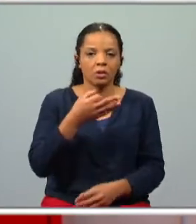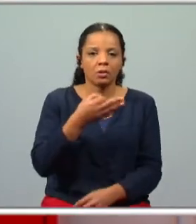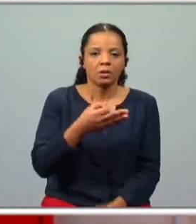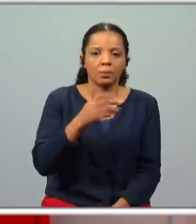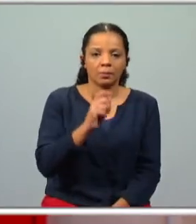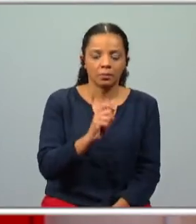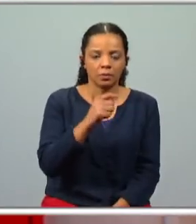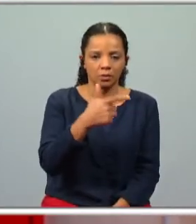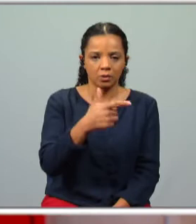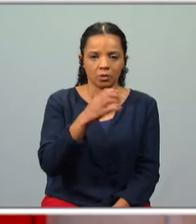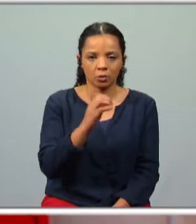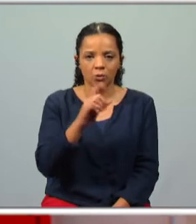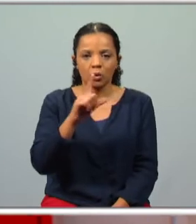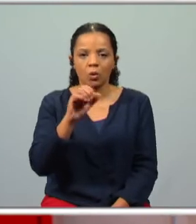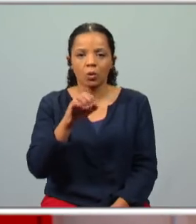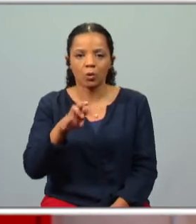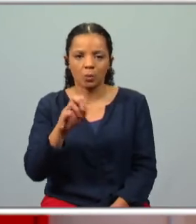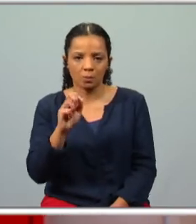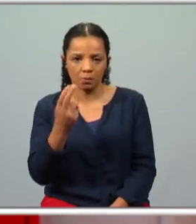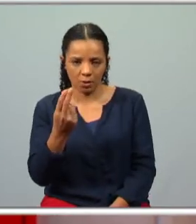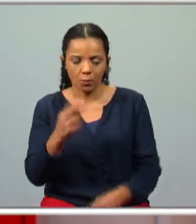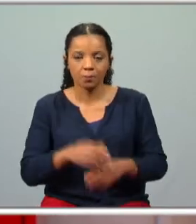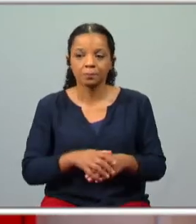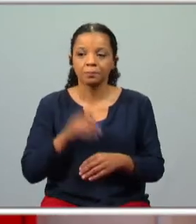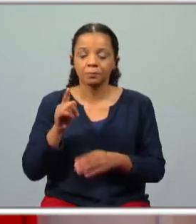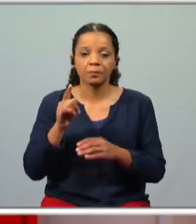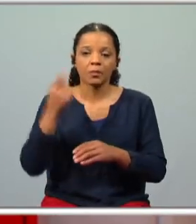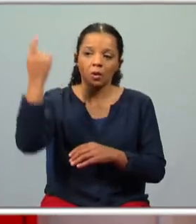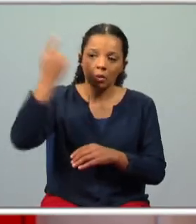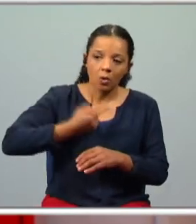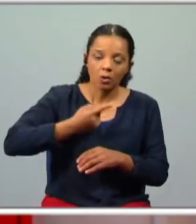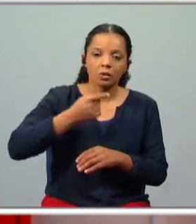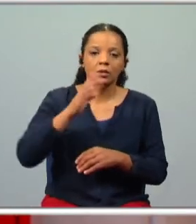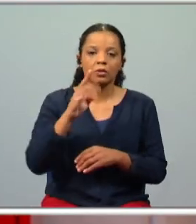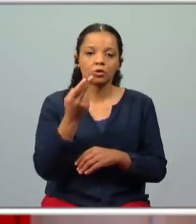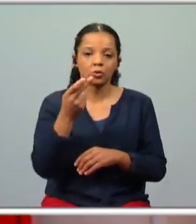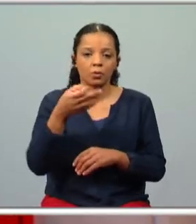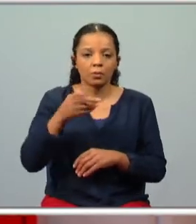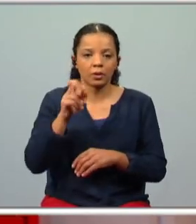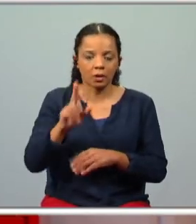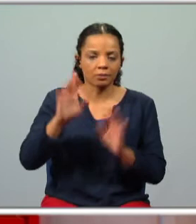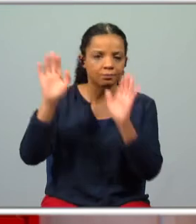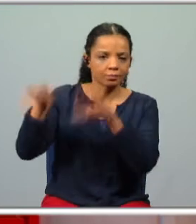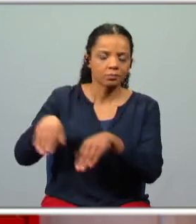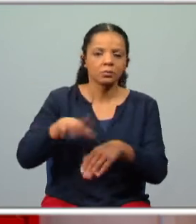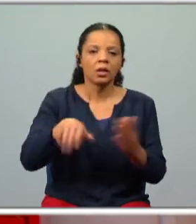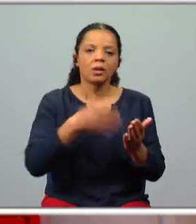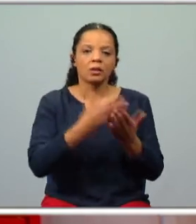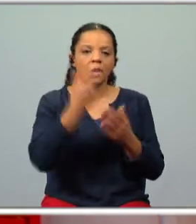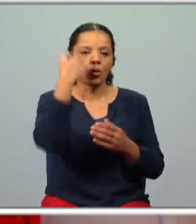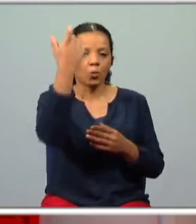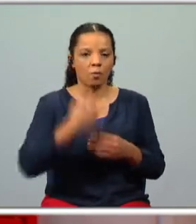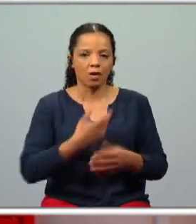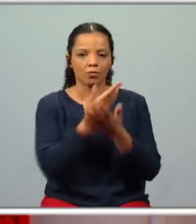que ultrapassou uma ordem de Júpiter e deu a conhecer aos seres humanos ao homem o fogo e que por isso foi